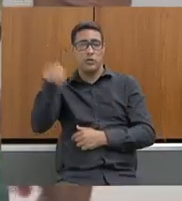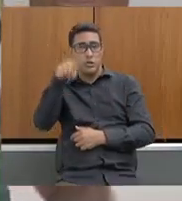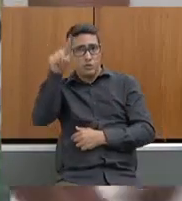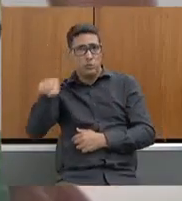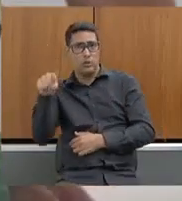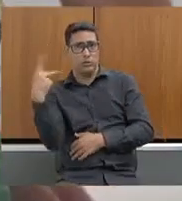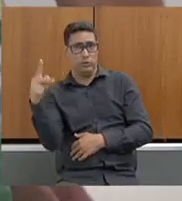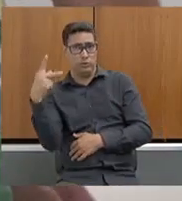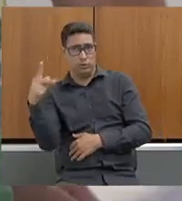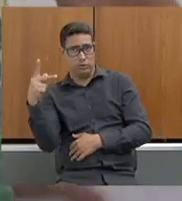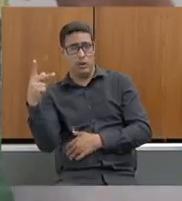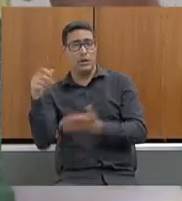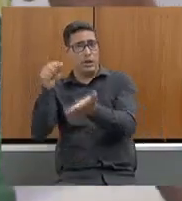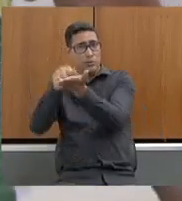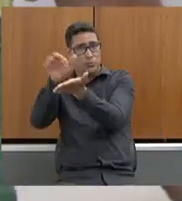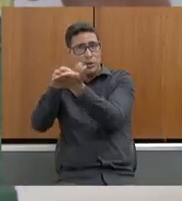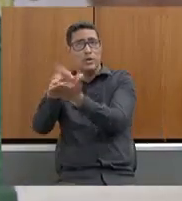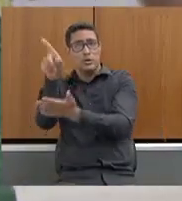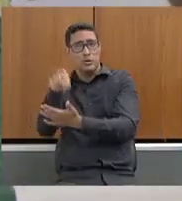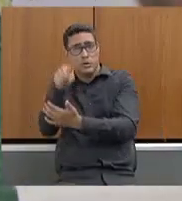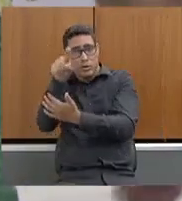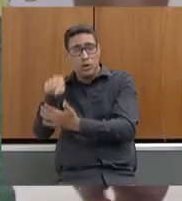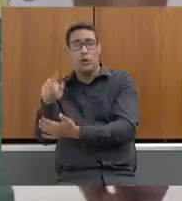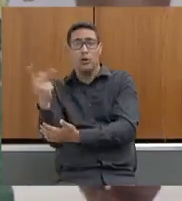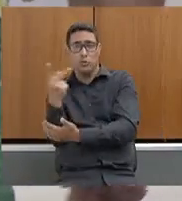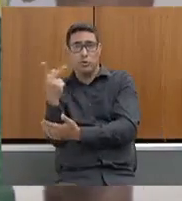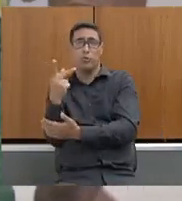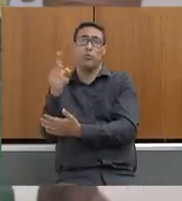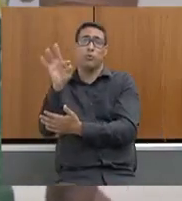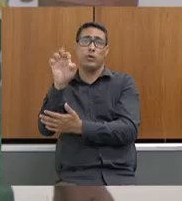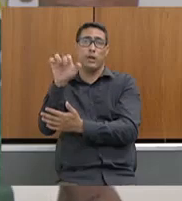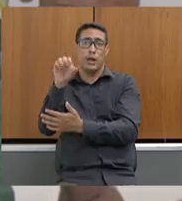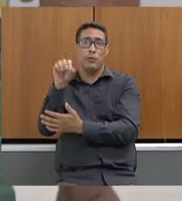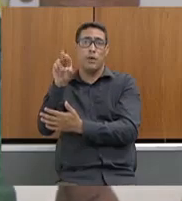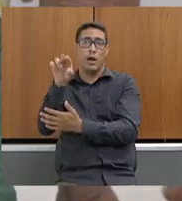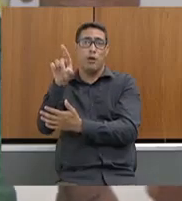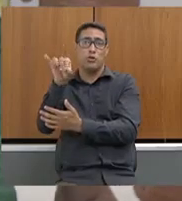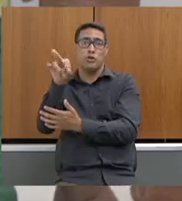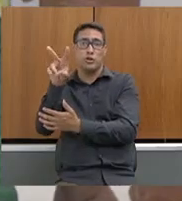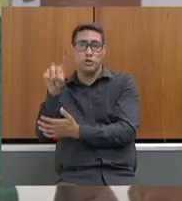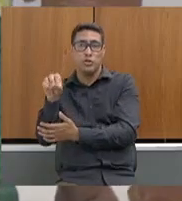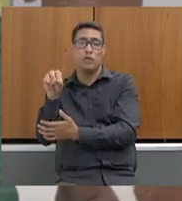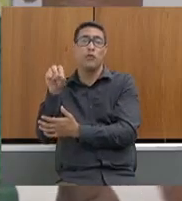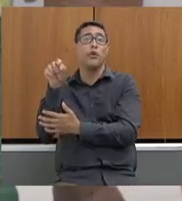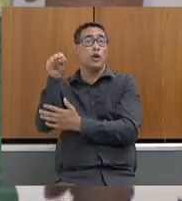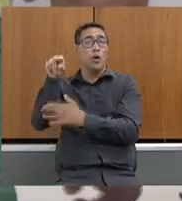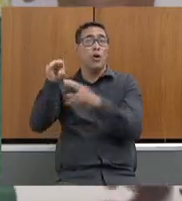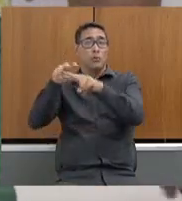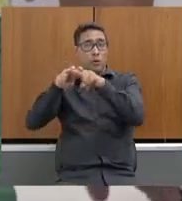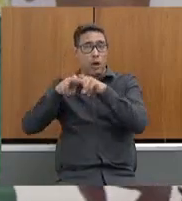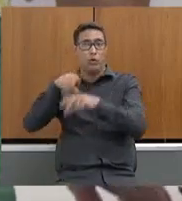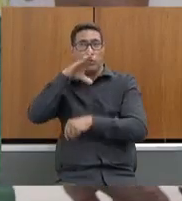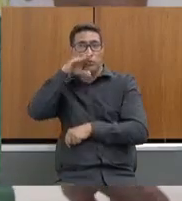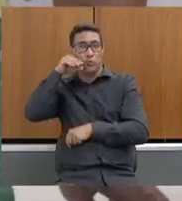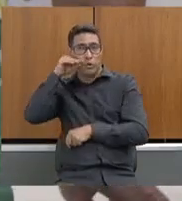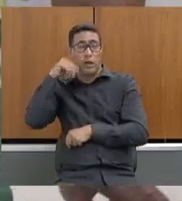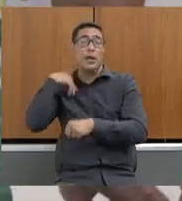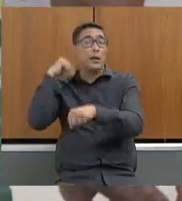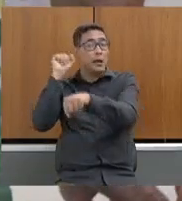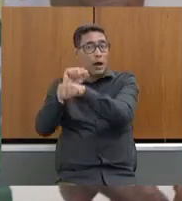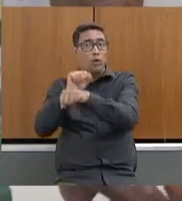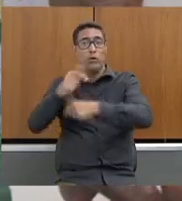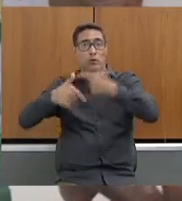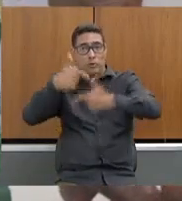nós cancelamos o segundo termo aditivo feito também por esse servidor e nós paralisamos a atividade da